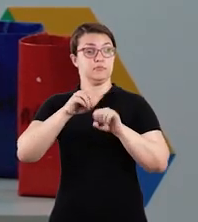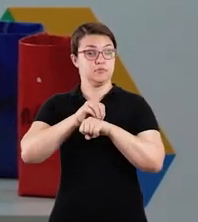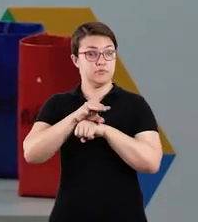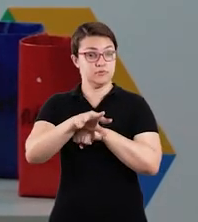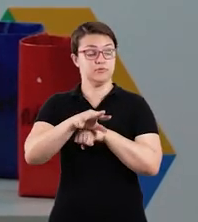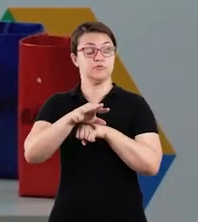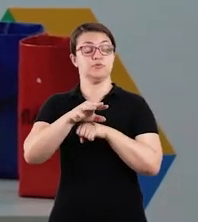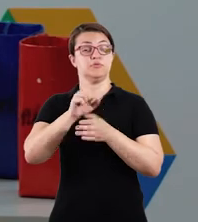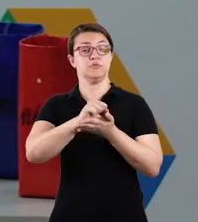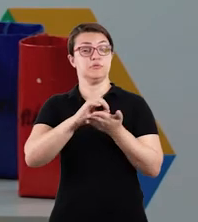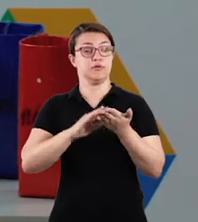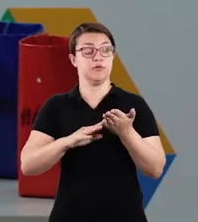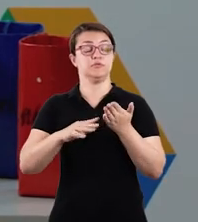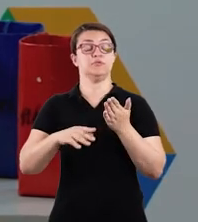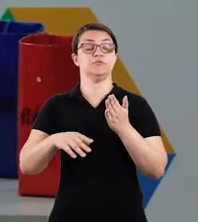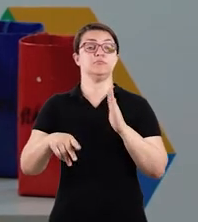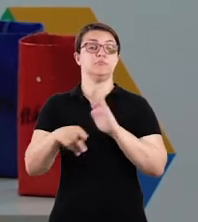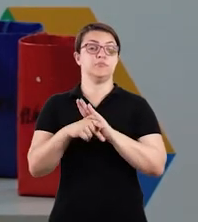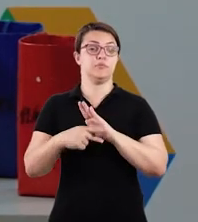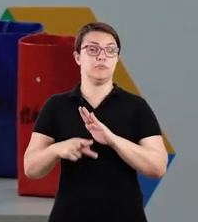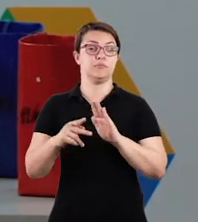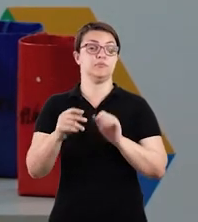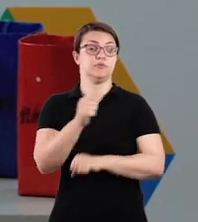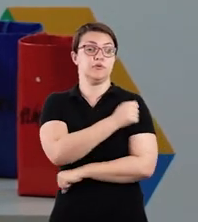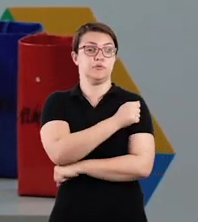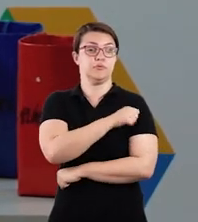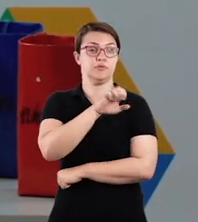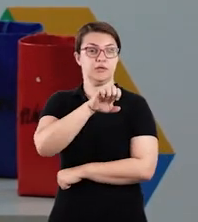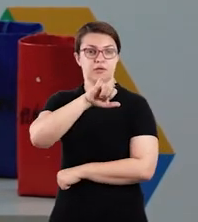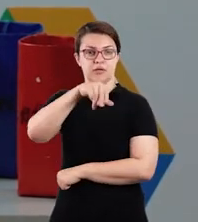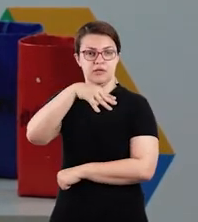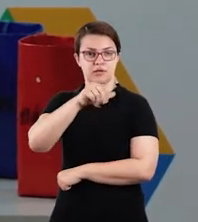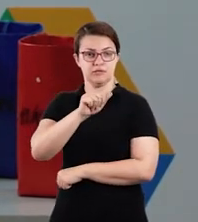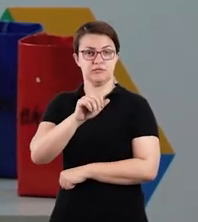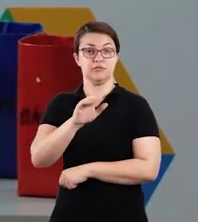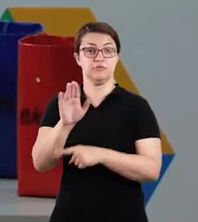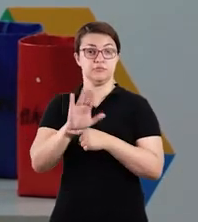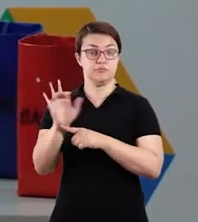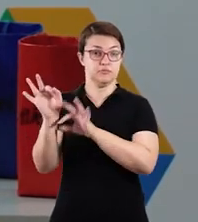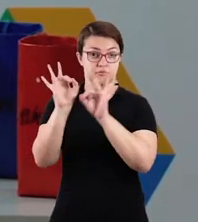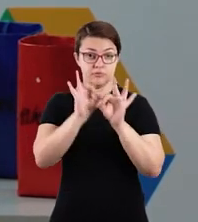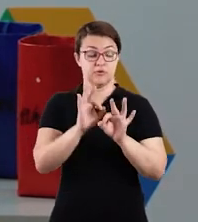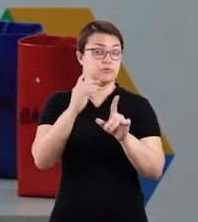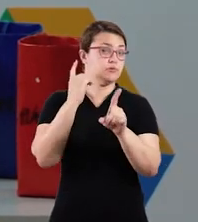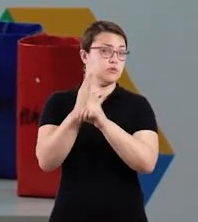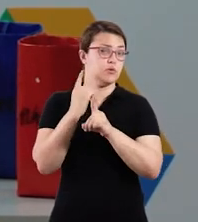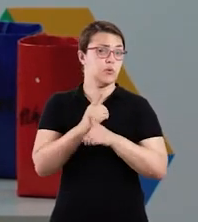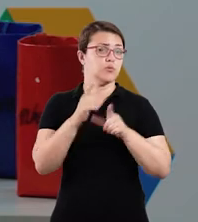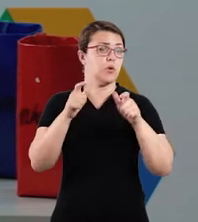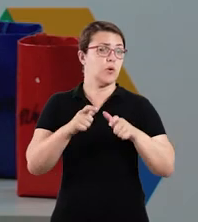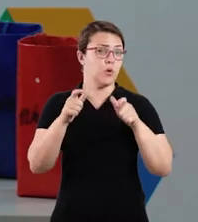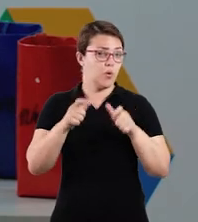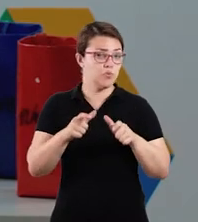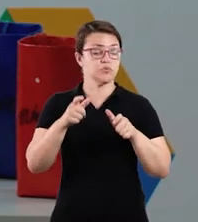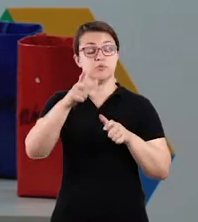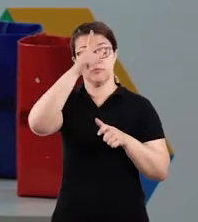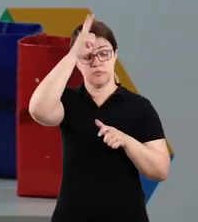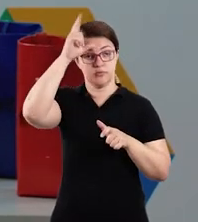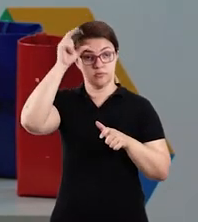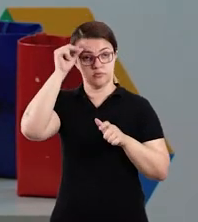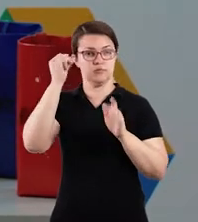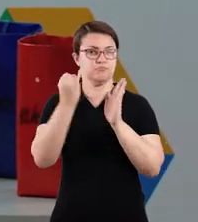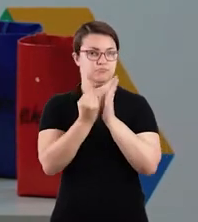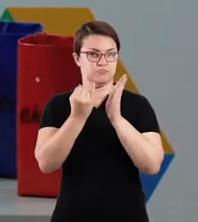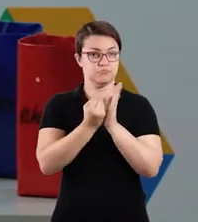para os alunos da EJA e lembrando vocês que o acesso aos vídeos vocês encontram no link lição de casa no site da nossa